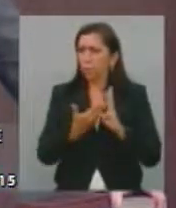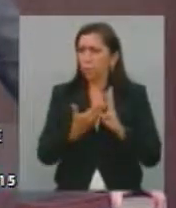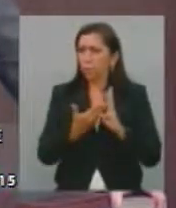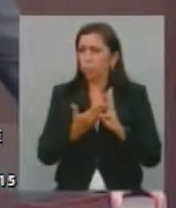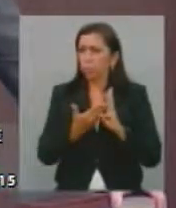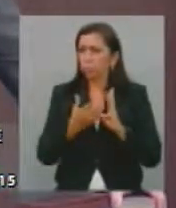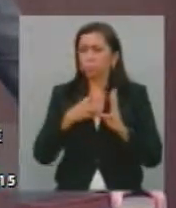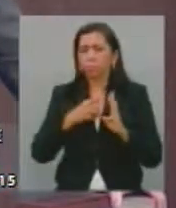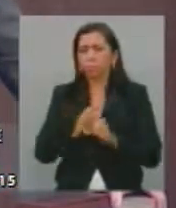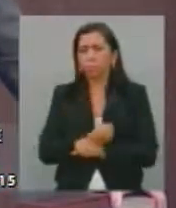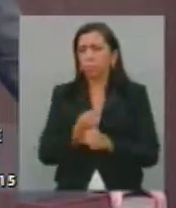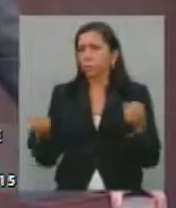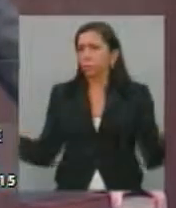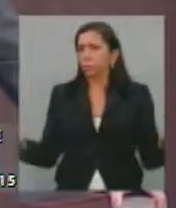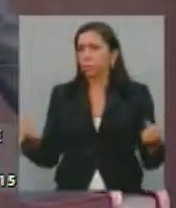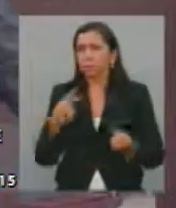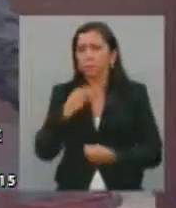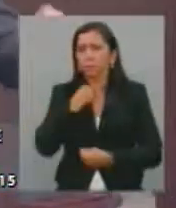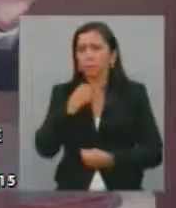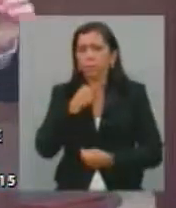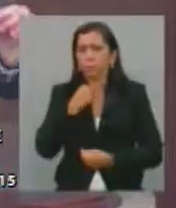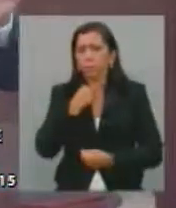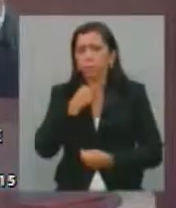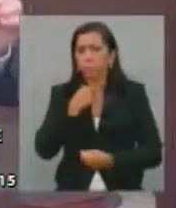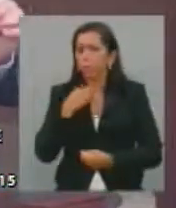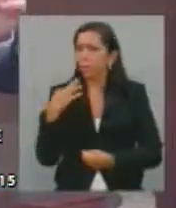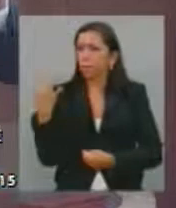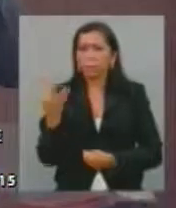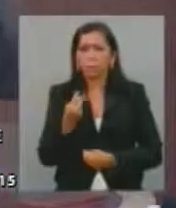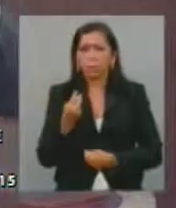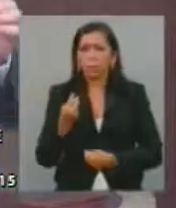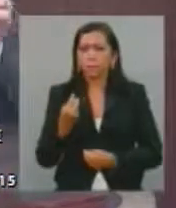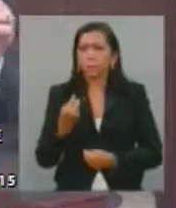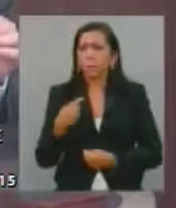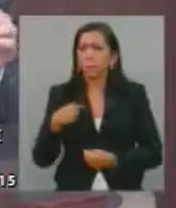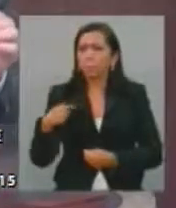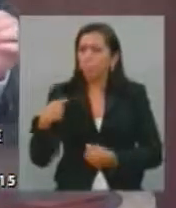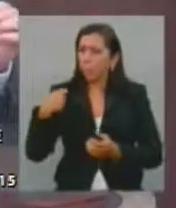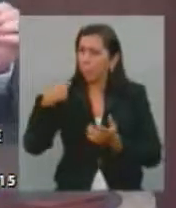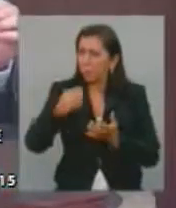inadmissível. Nós não podemos pagar